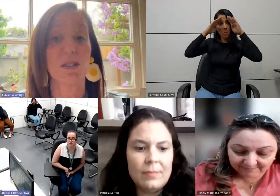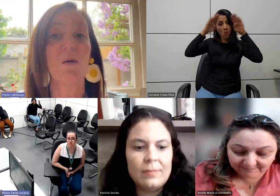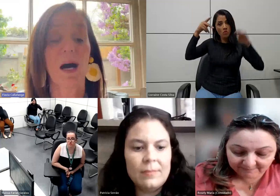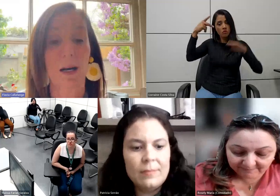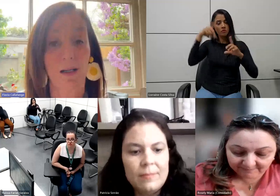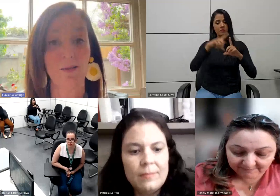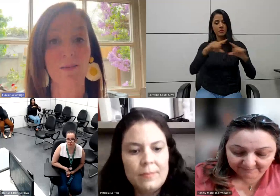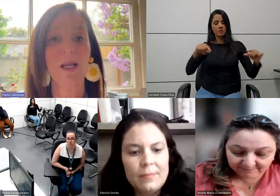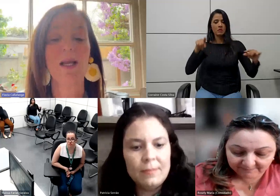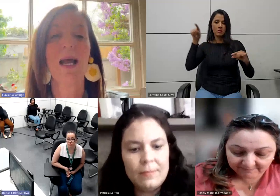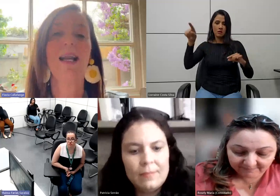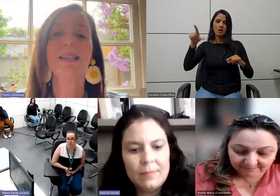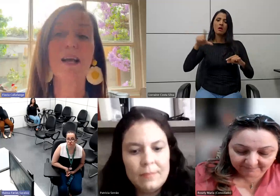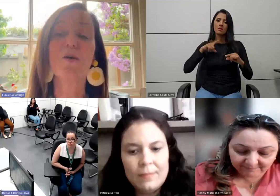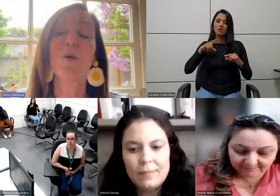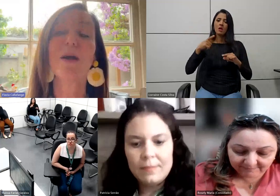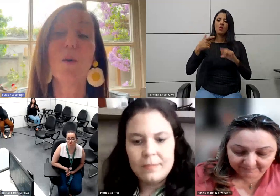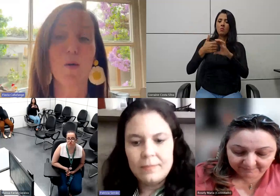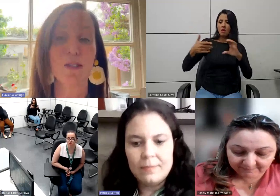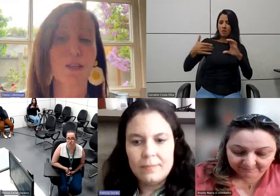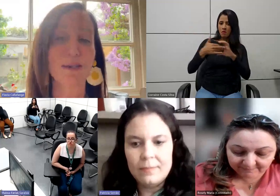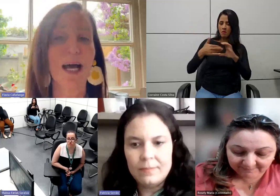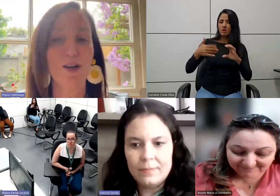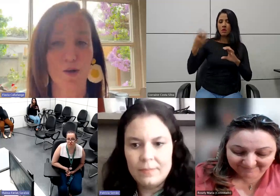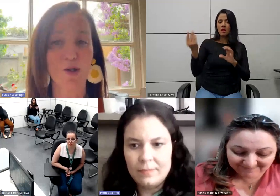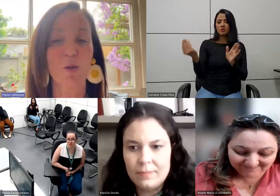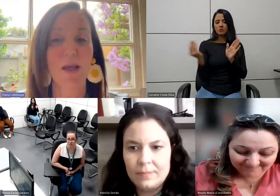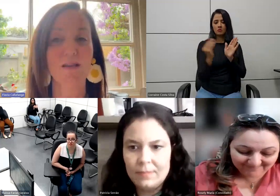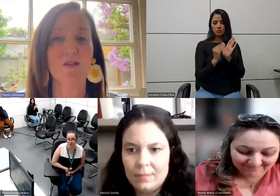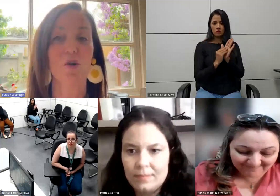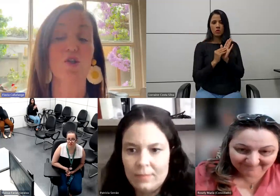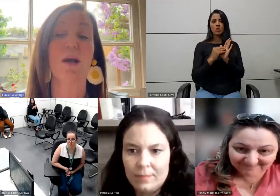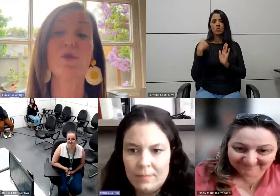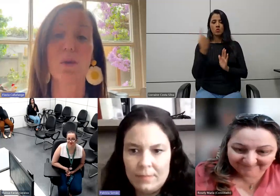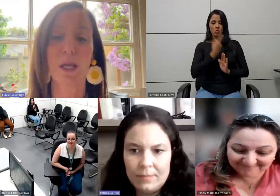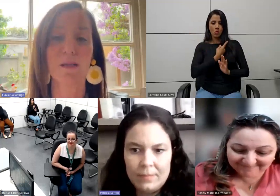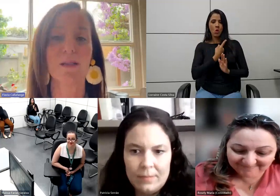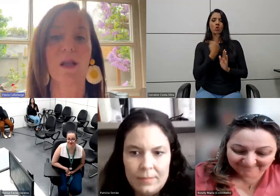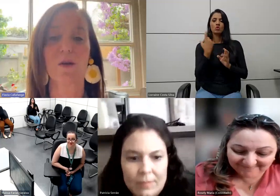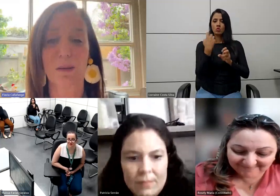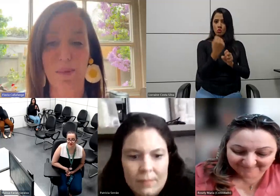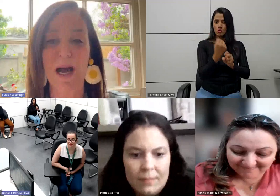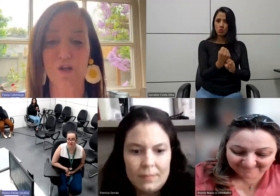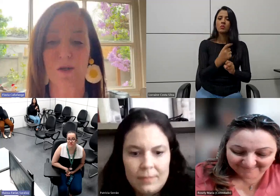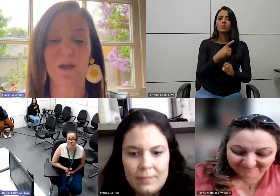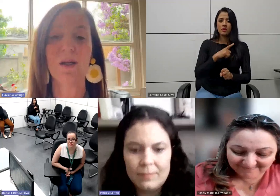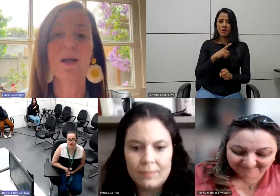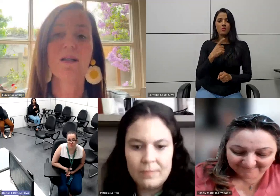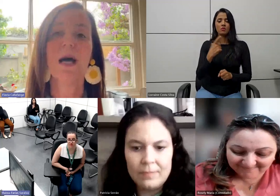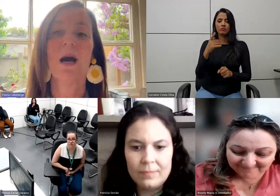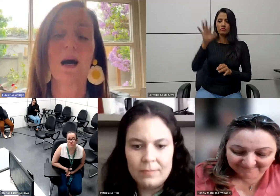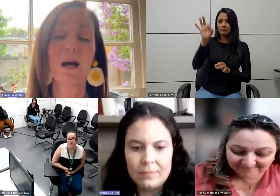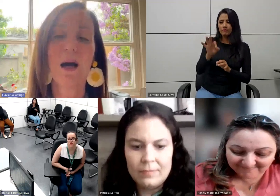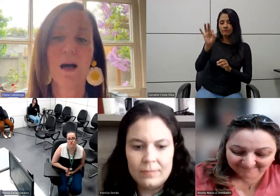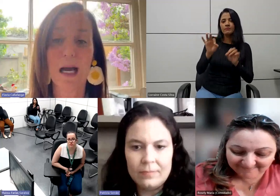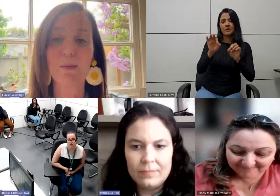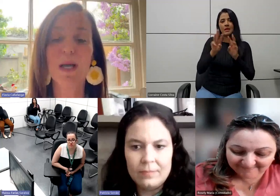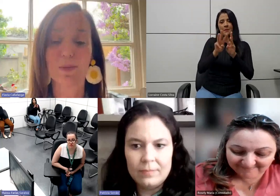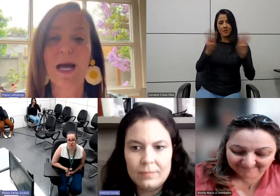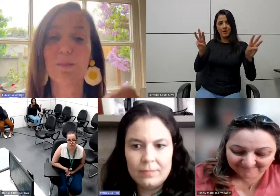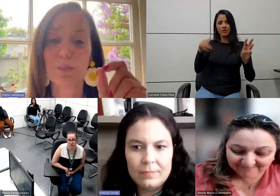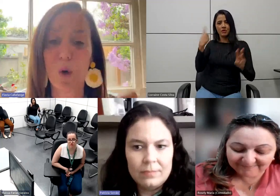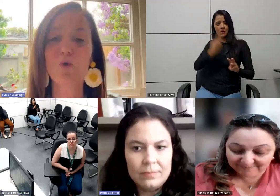condição rara, ela até incluiu a condição dela no nosso índice, nós temos um índice na nossa página da